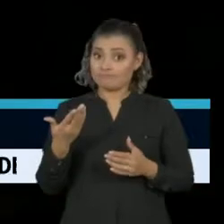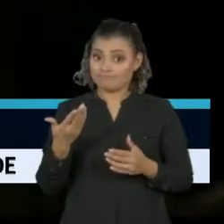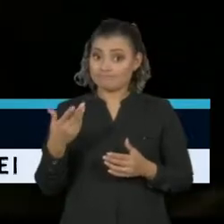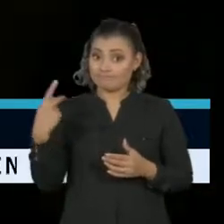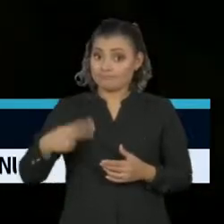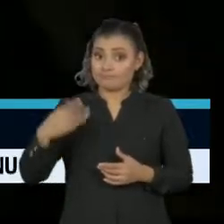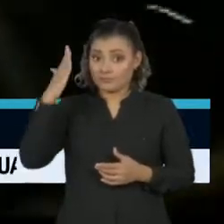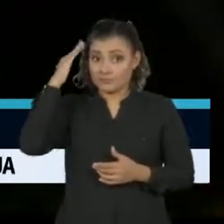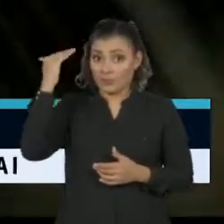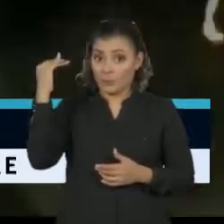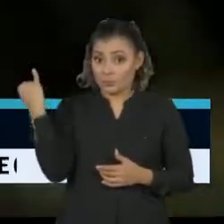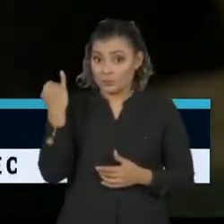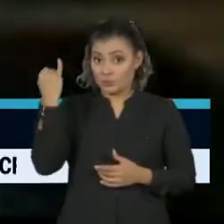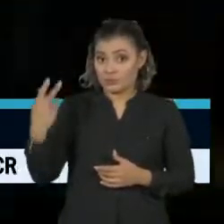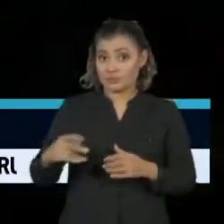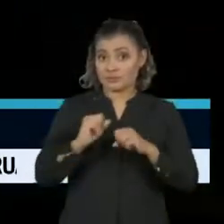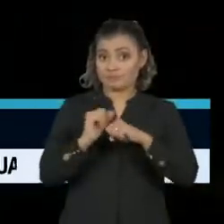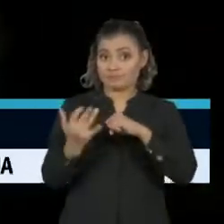para a Covid,